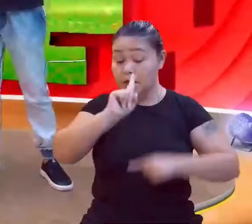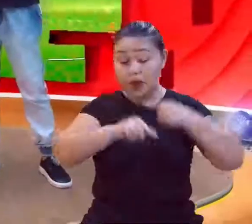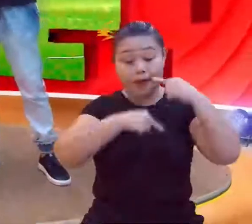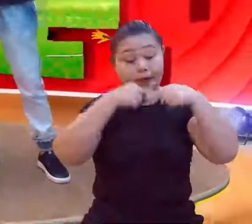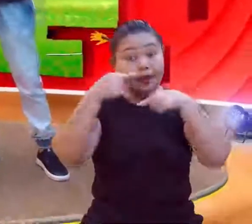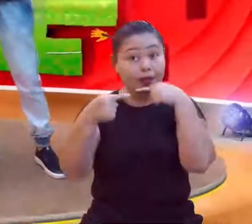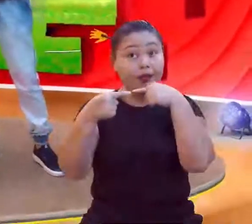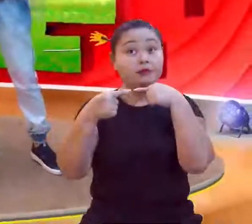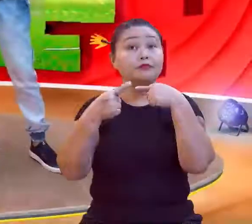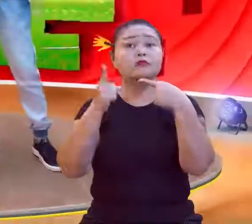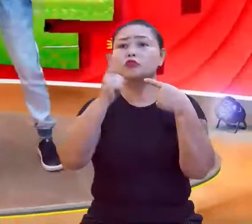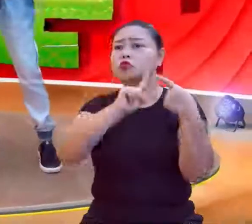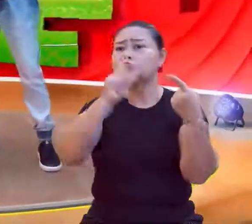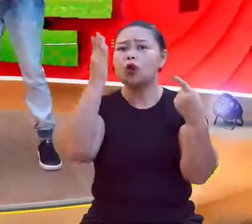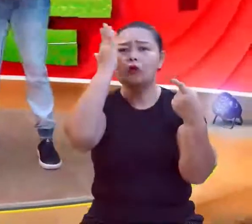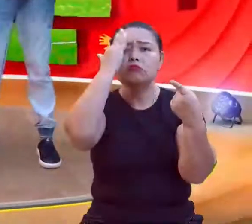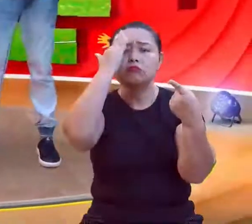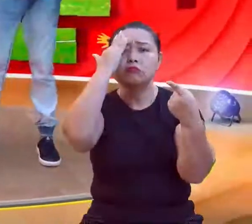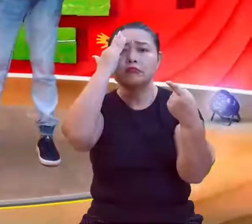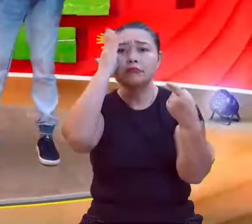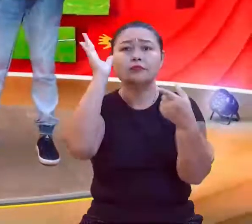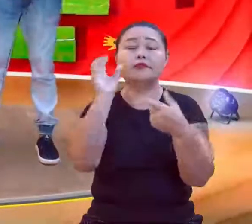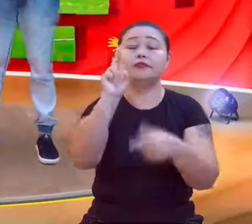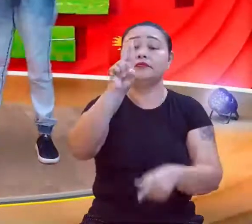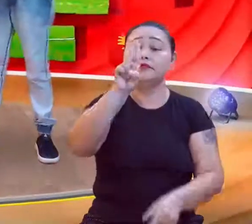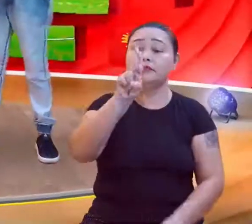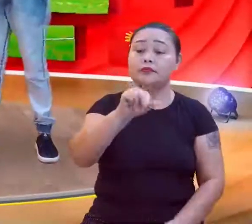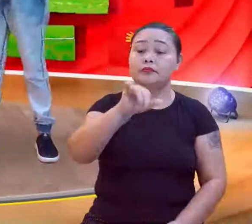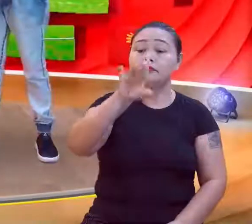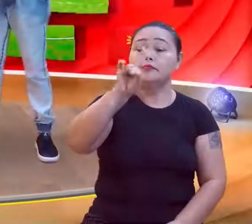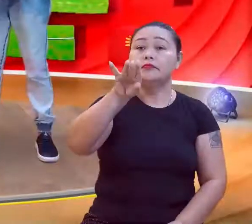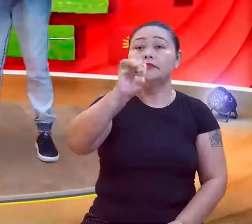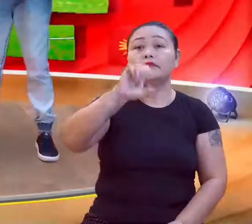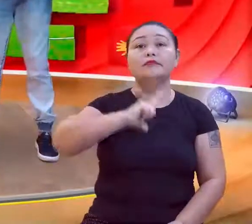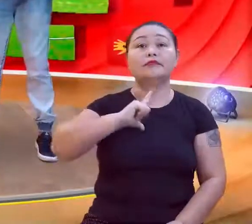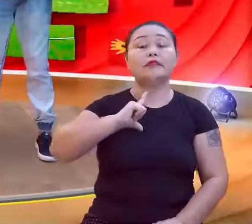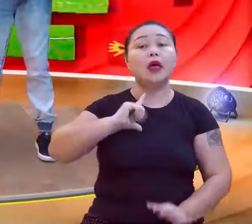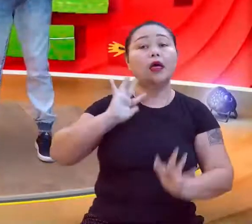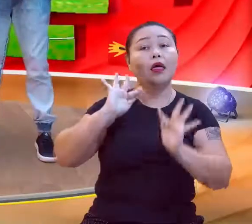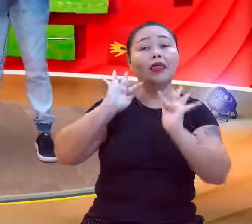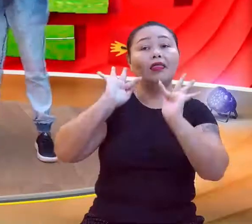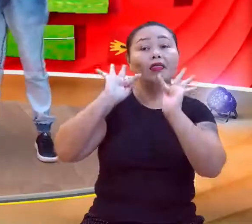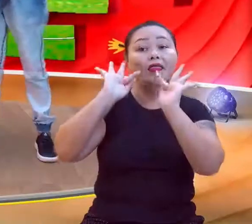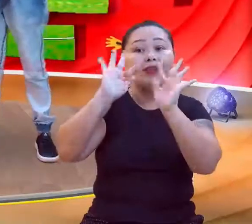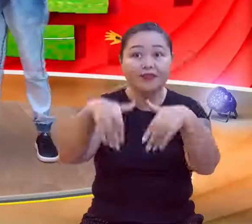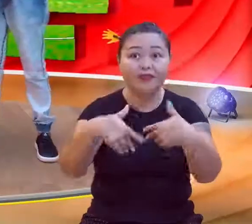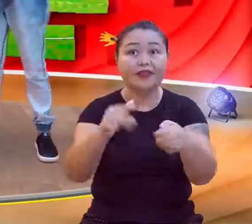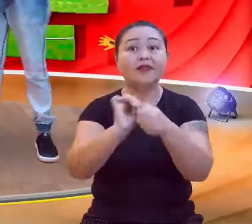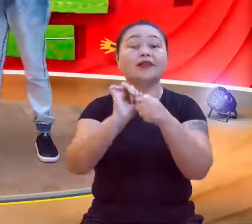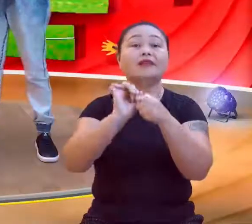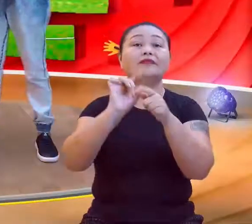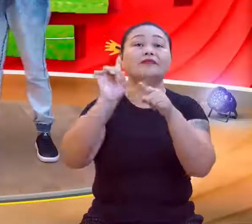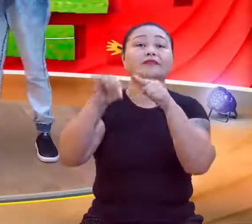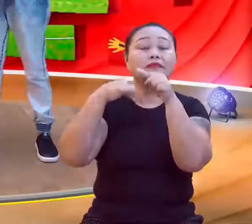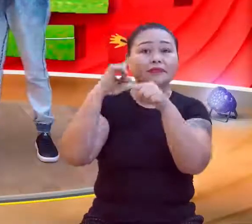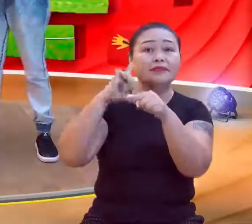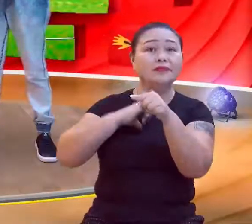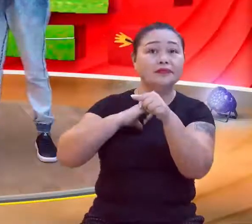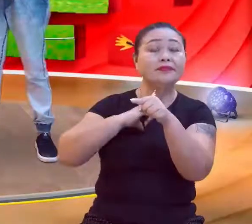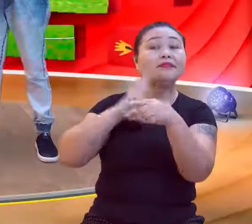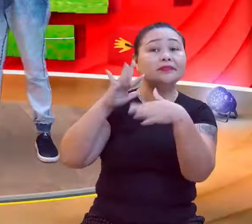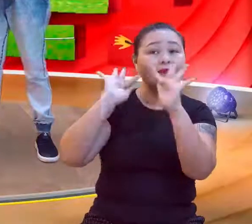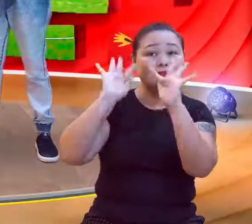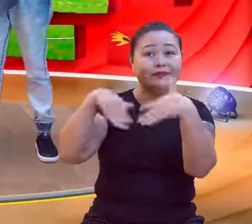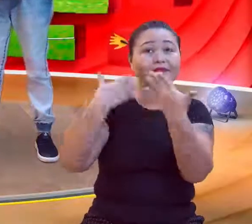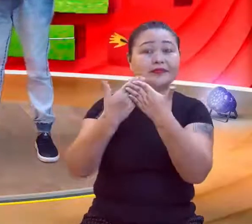vão estar afiados aí. Unidade 3 lembra a reta final. A reta final, né? A reta final da aula é